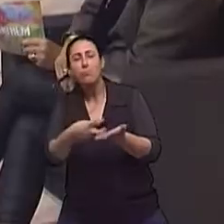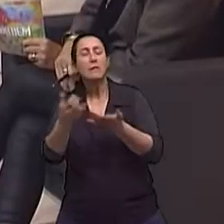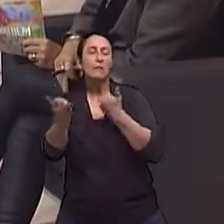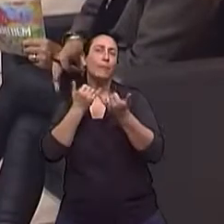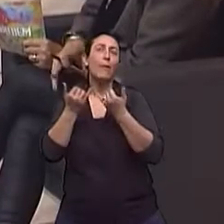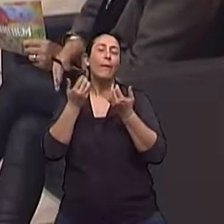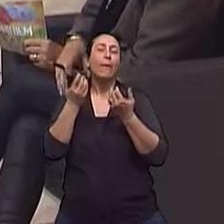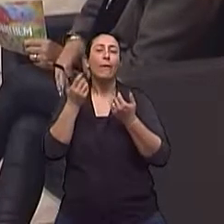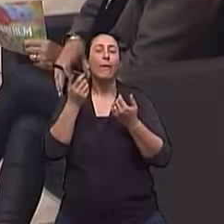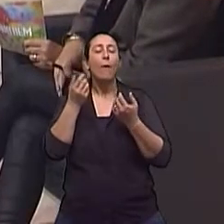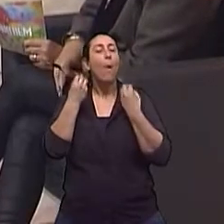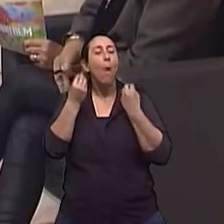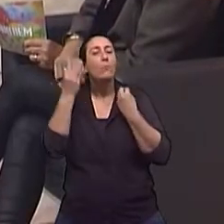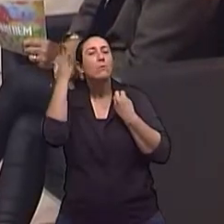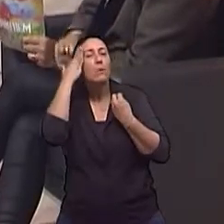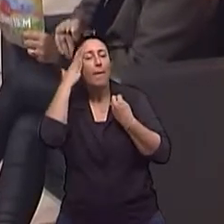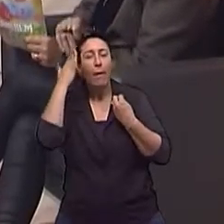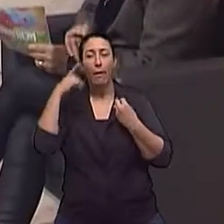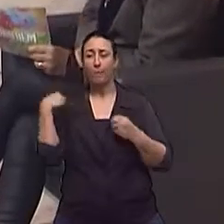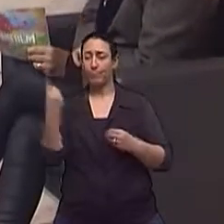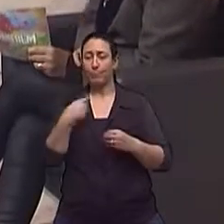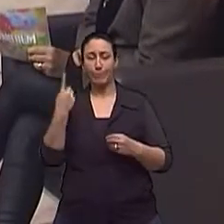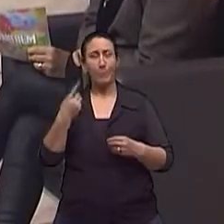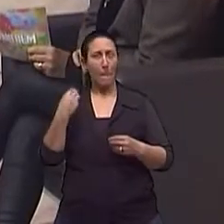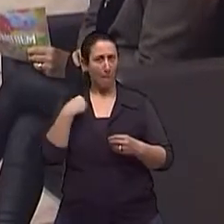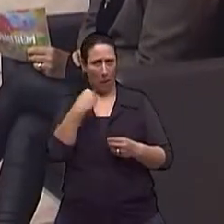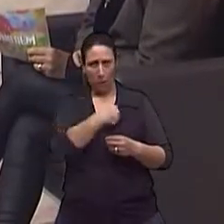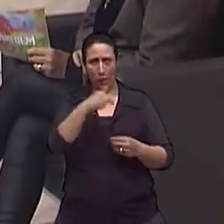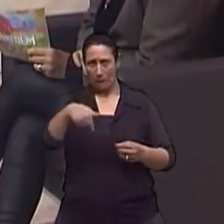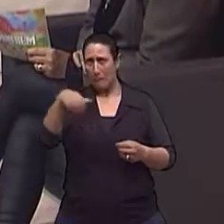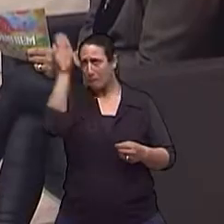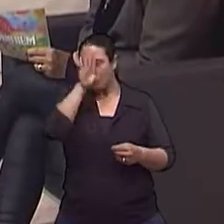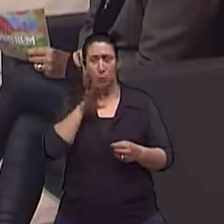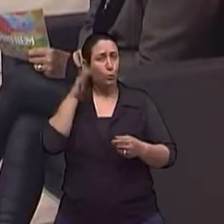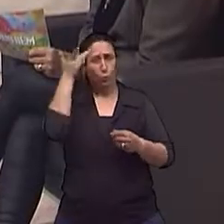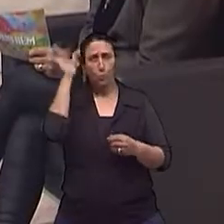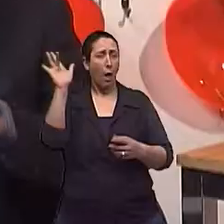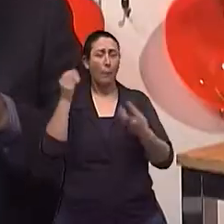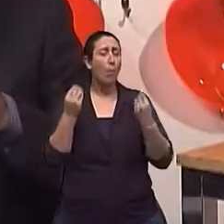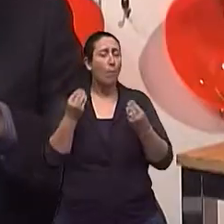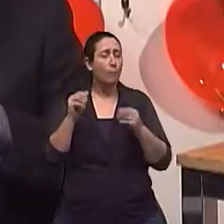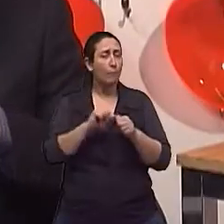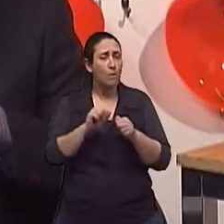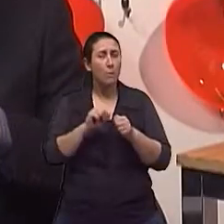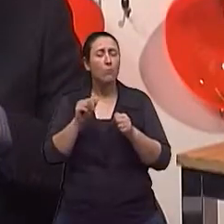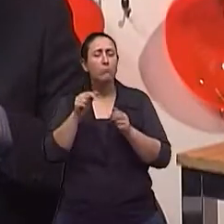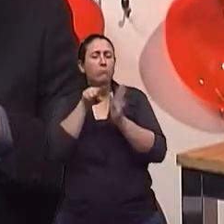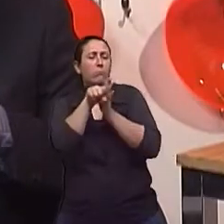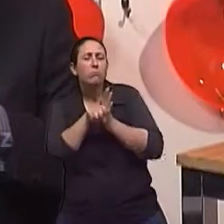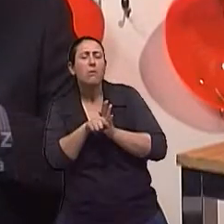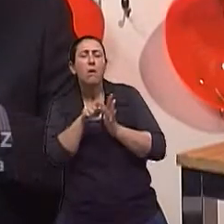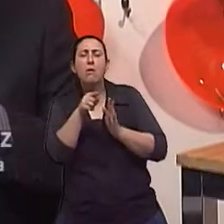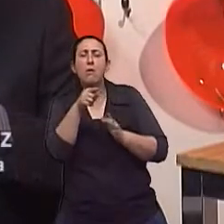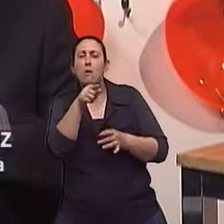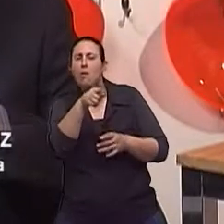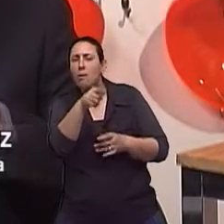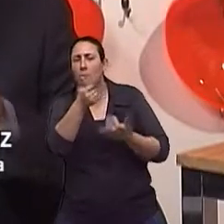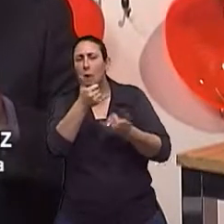Então, os médicos não são treinados, especialmente se eles não forem geriatras, neurologistas, a como avaliar queda no idoso,